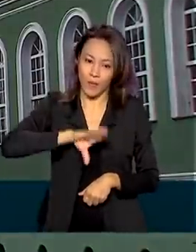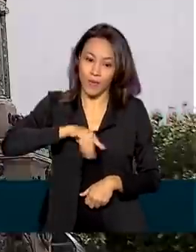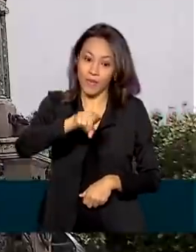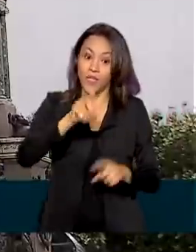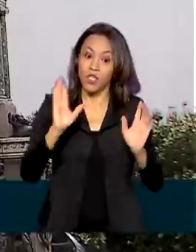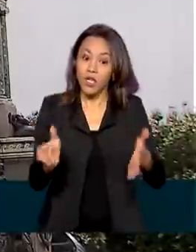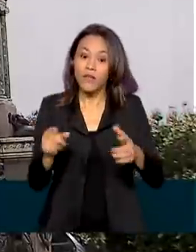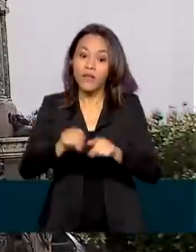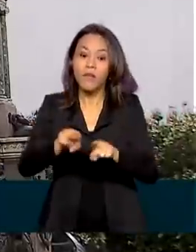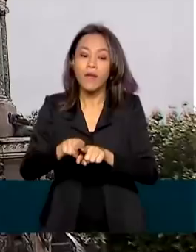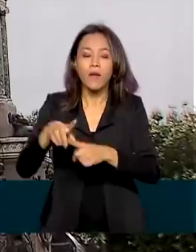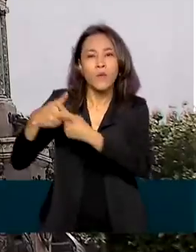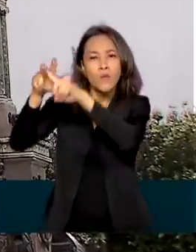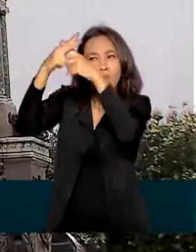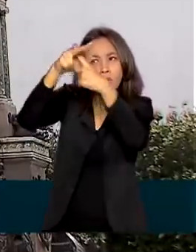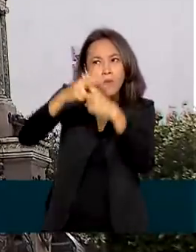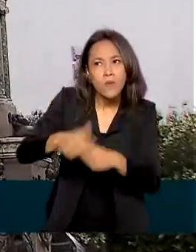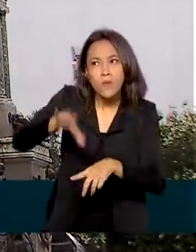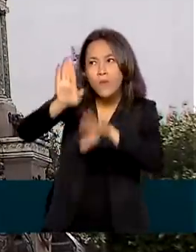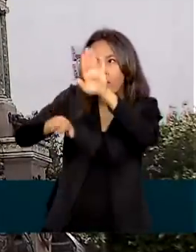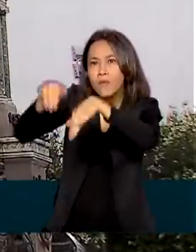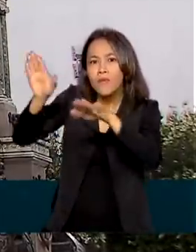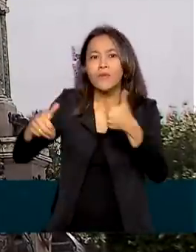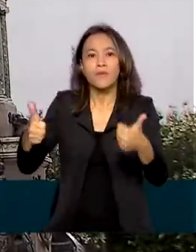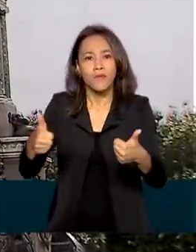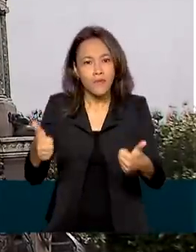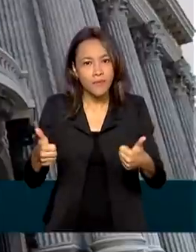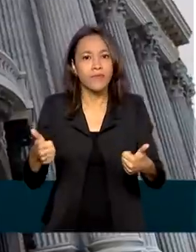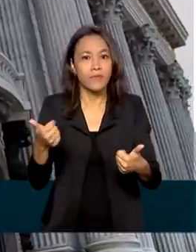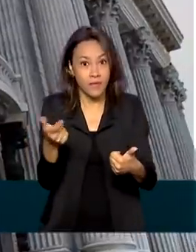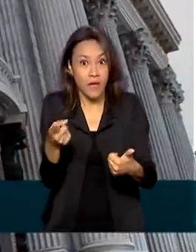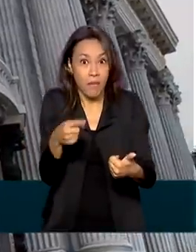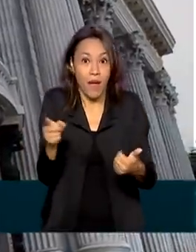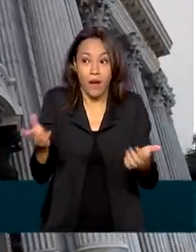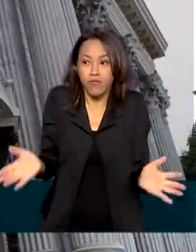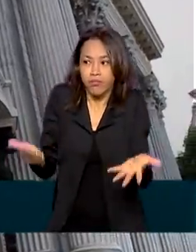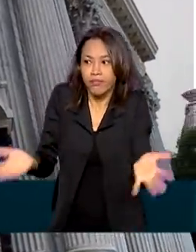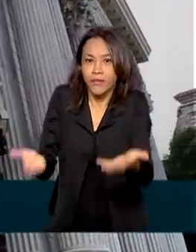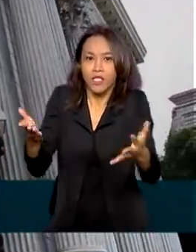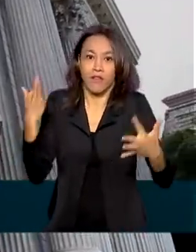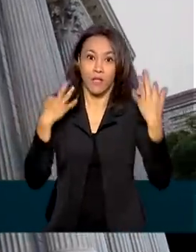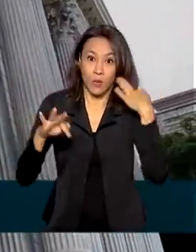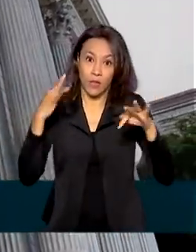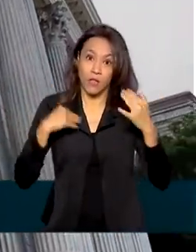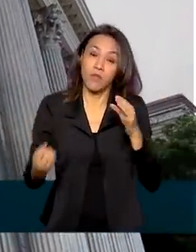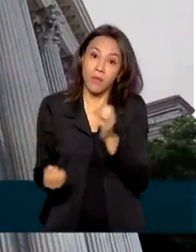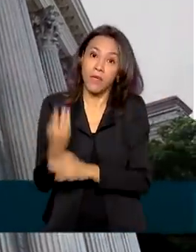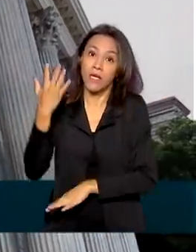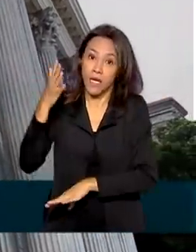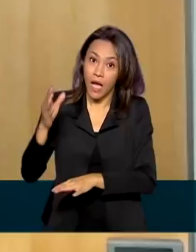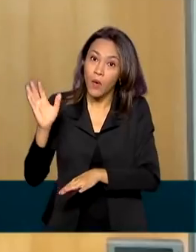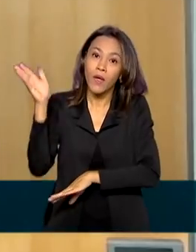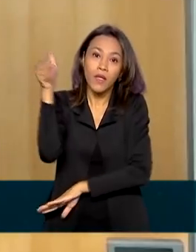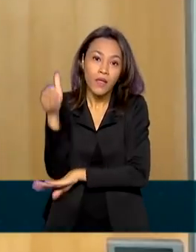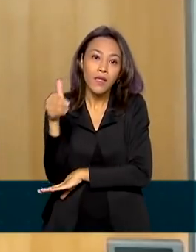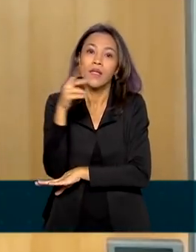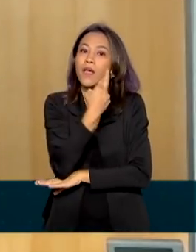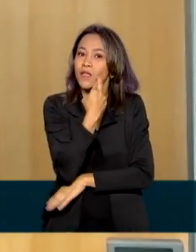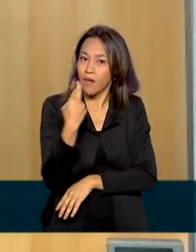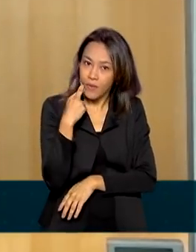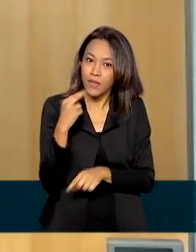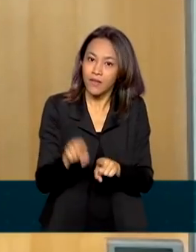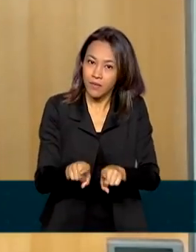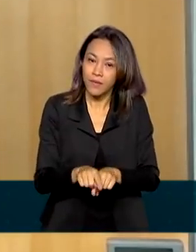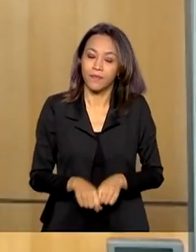restauração dos imóveis históricos e criar empreendimentos turísticos como hotéis e restaurantes. O programa